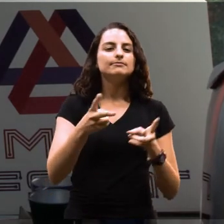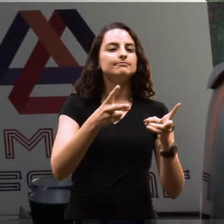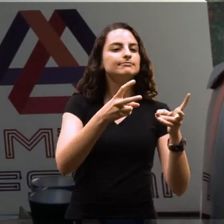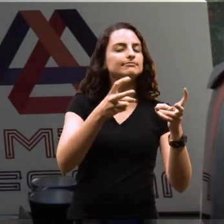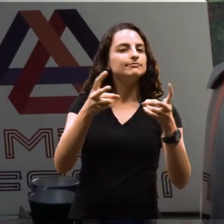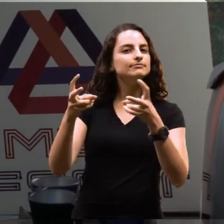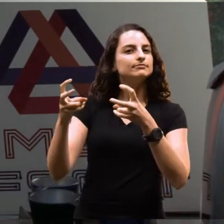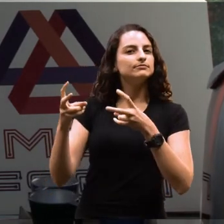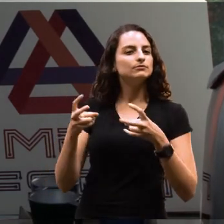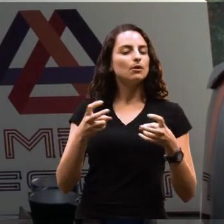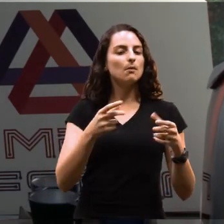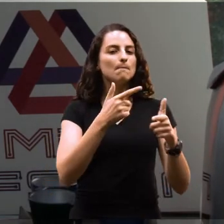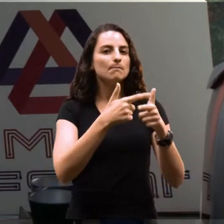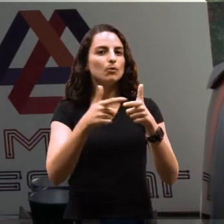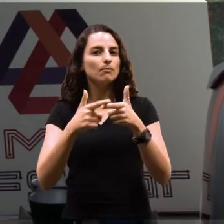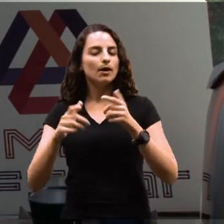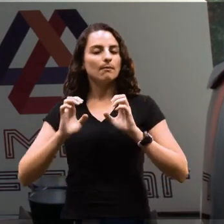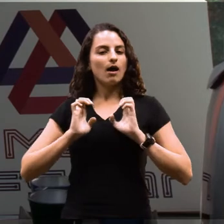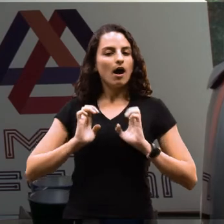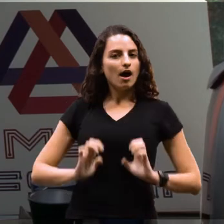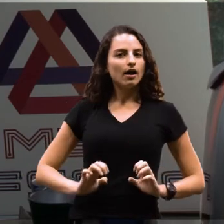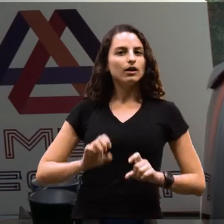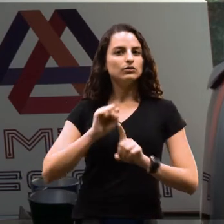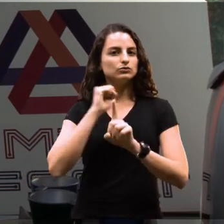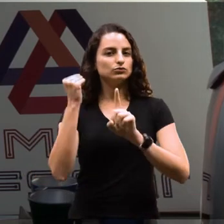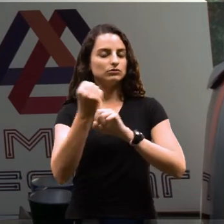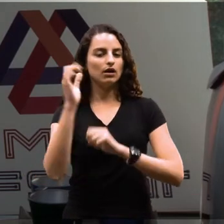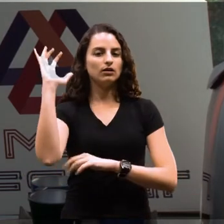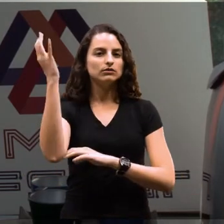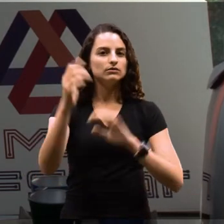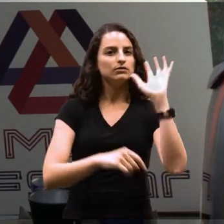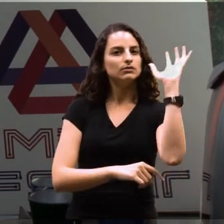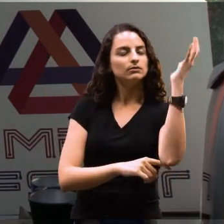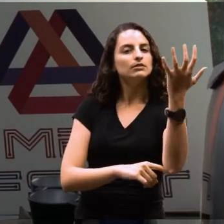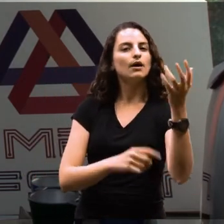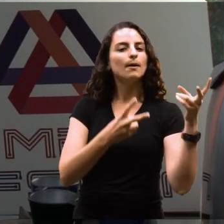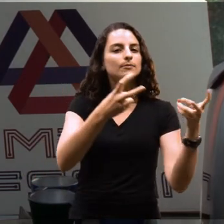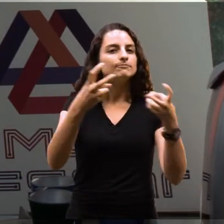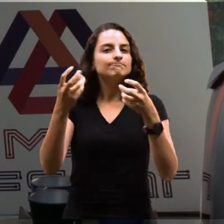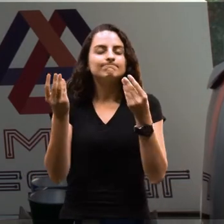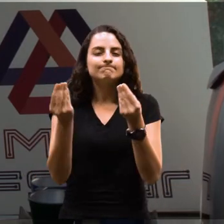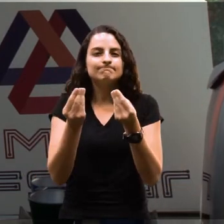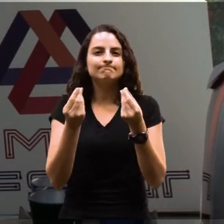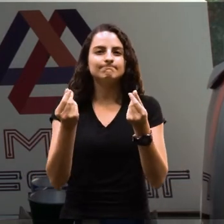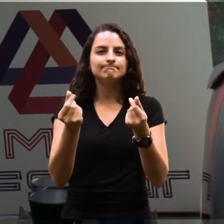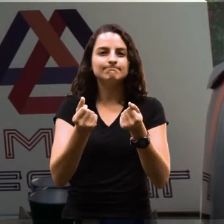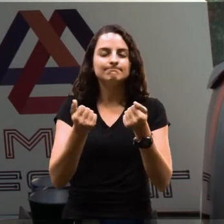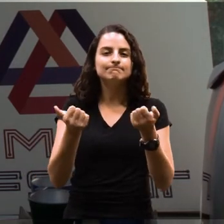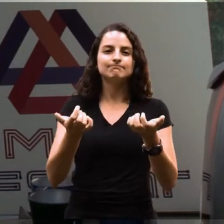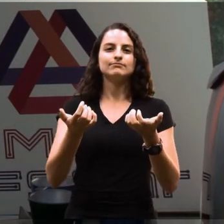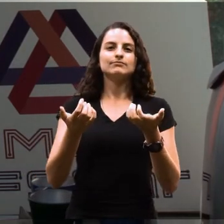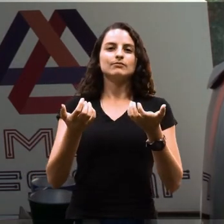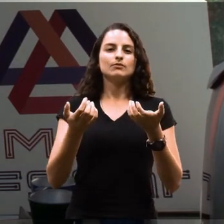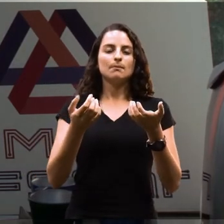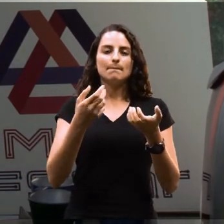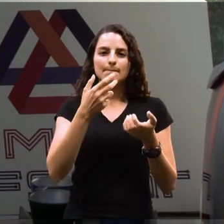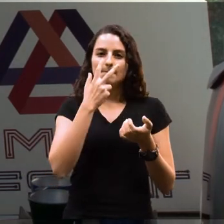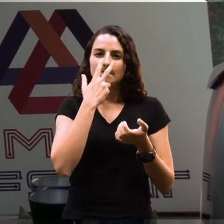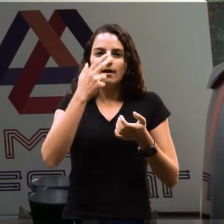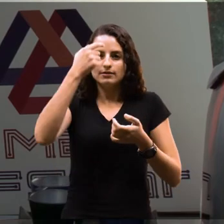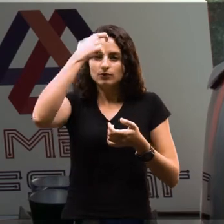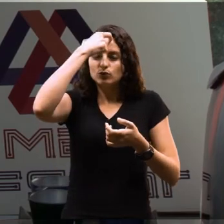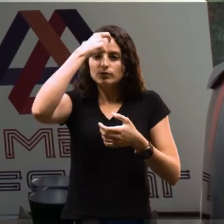percepção dos problemas éticos, sociais e ambientais, uma percepção aguçada,